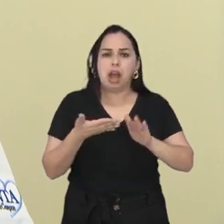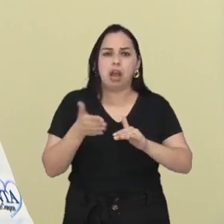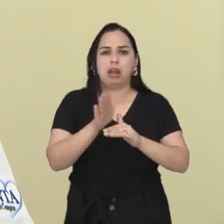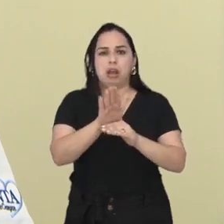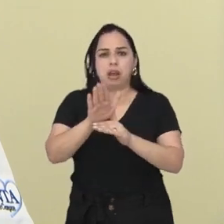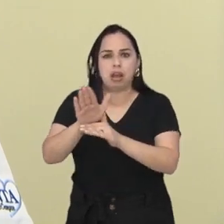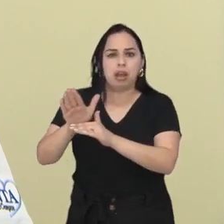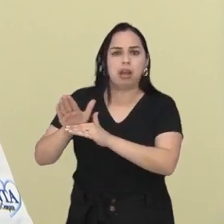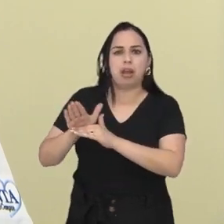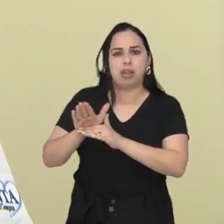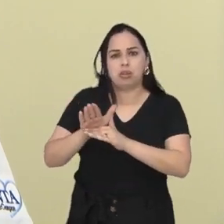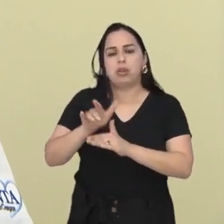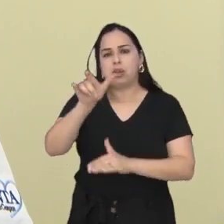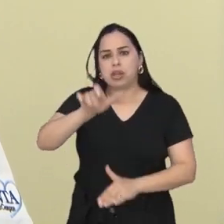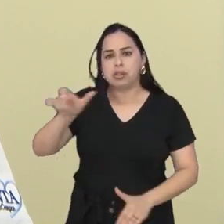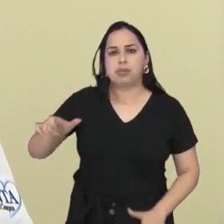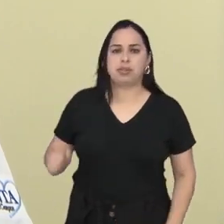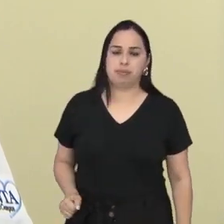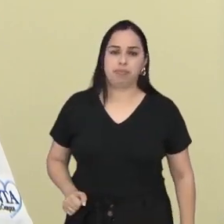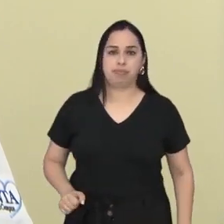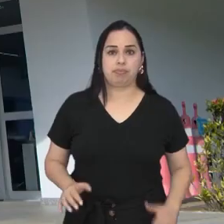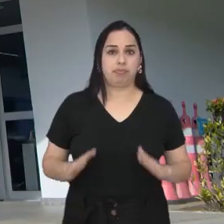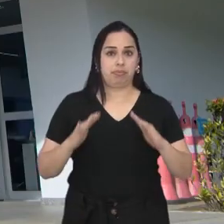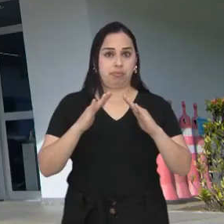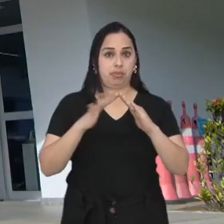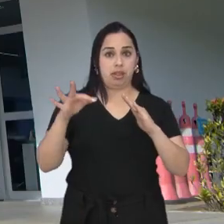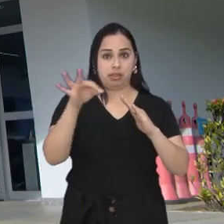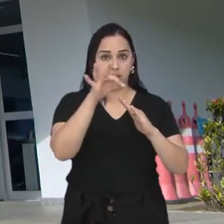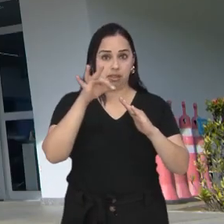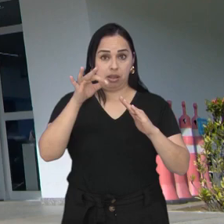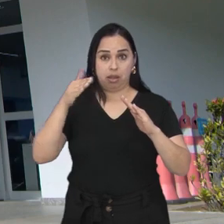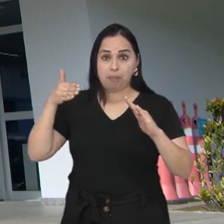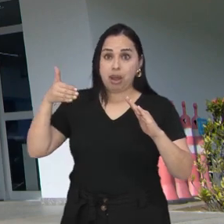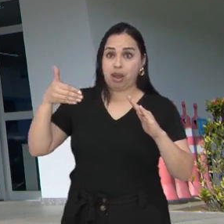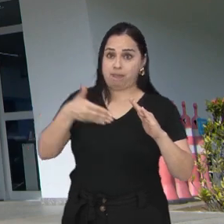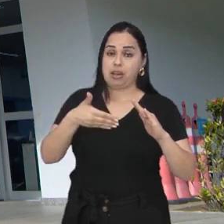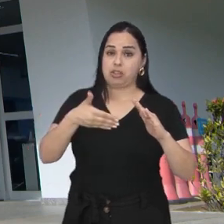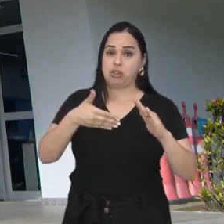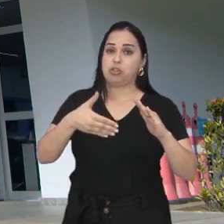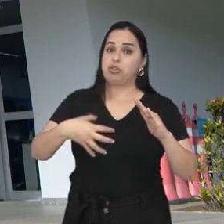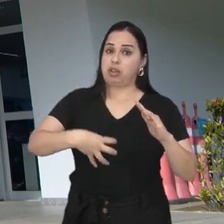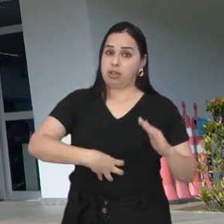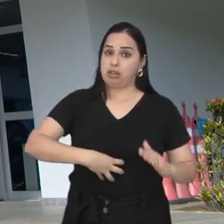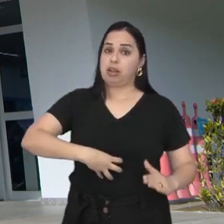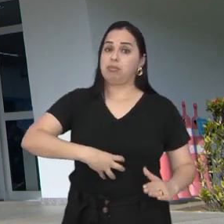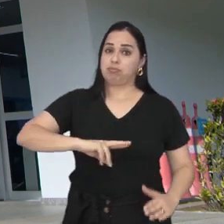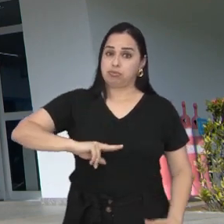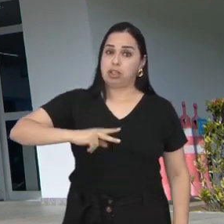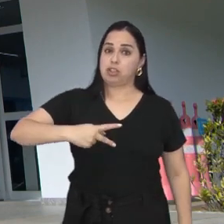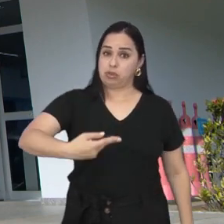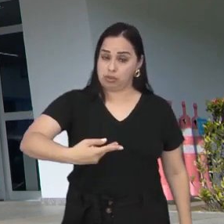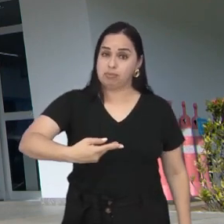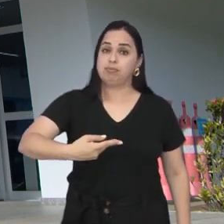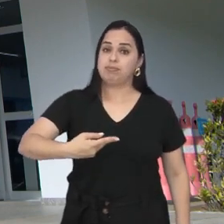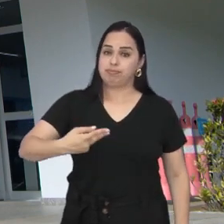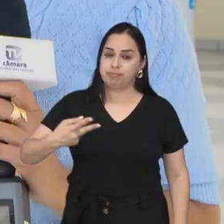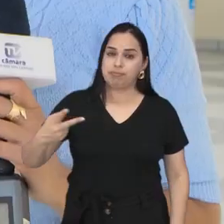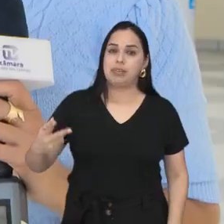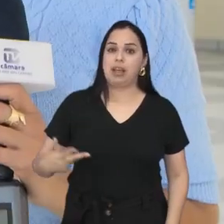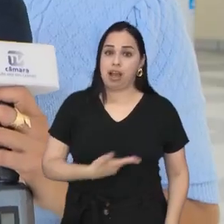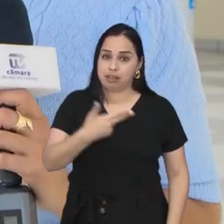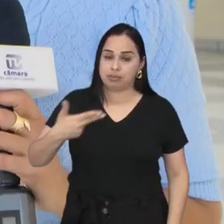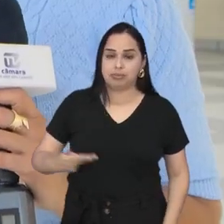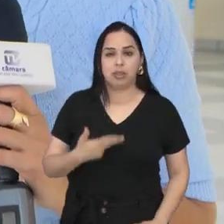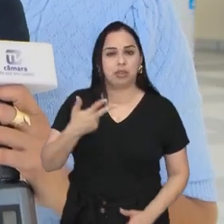faz muito bem para o transplante do fígado. A Santa Casa é referência em transplante de fígado.